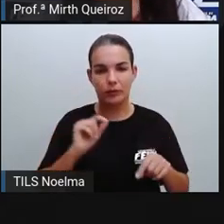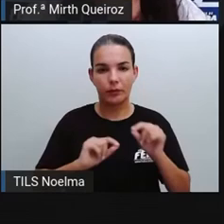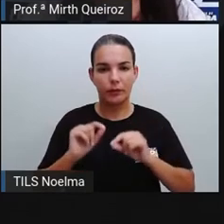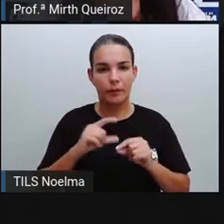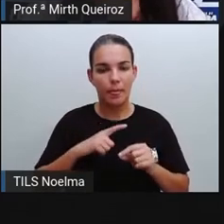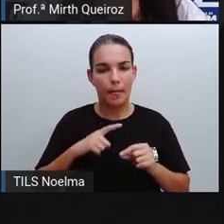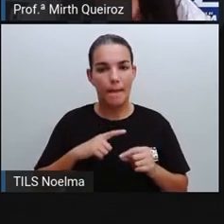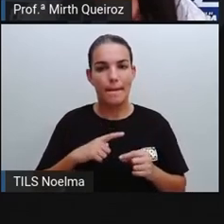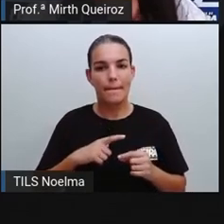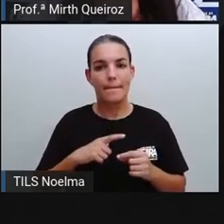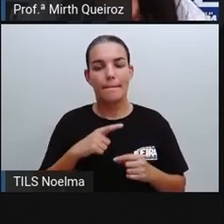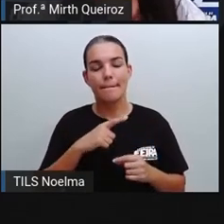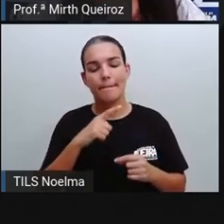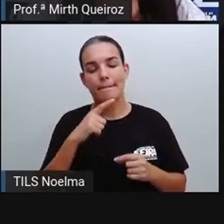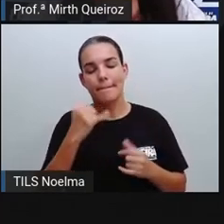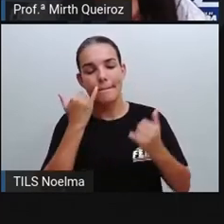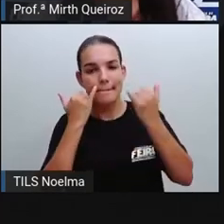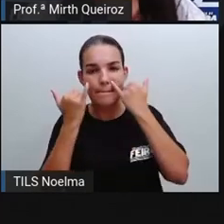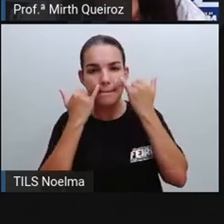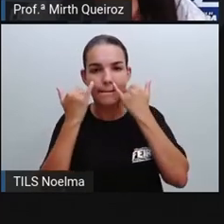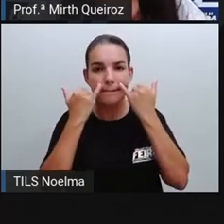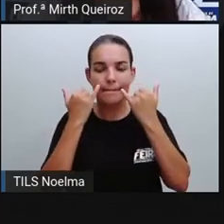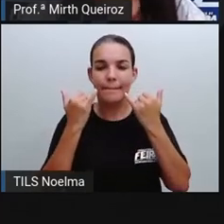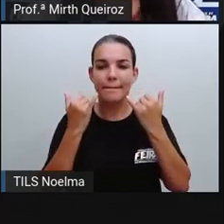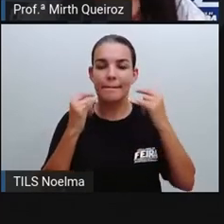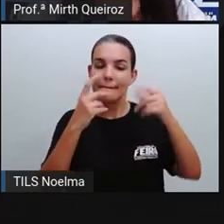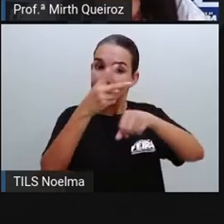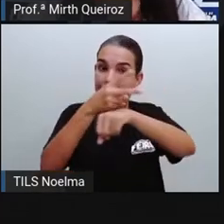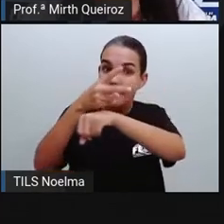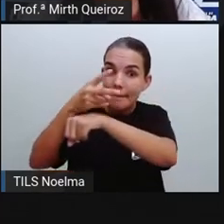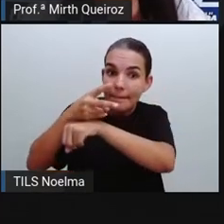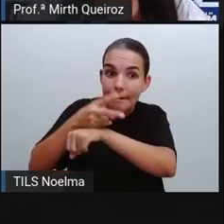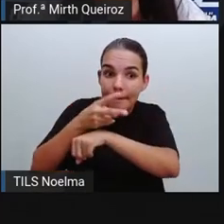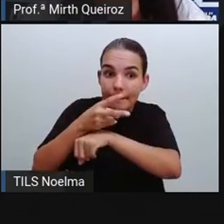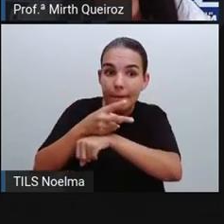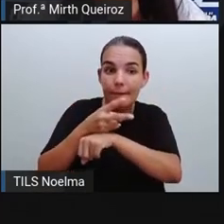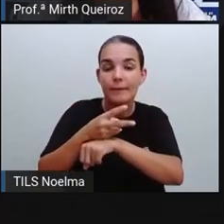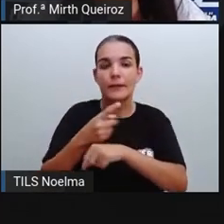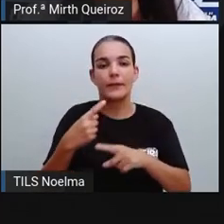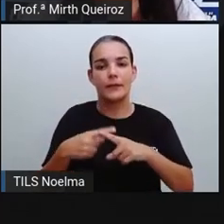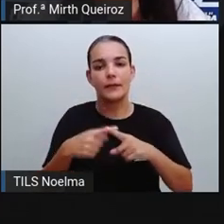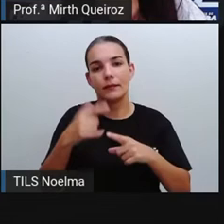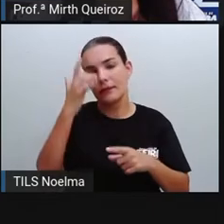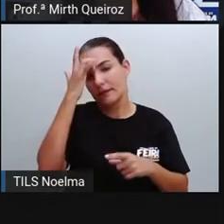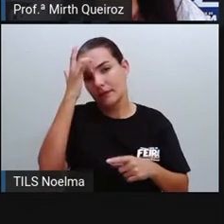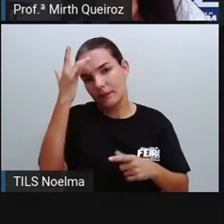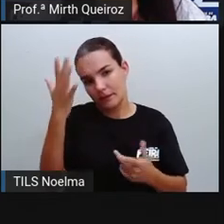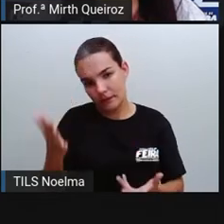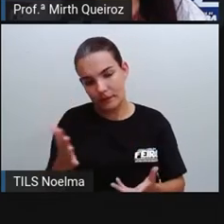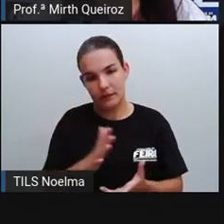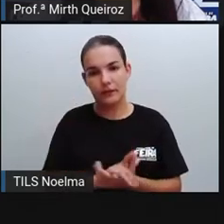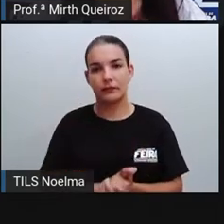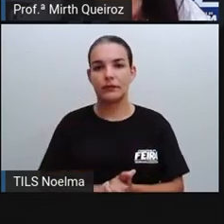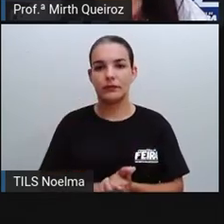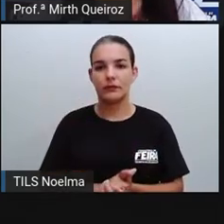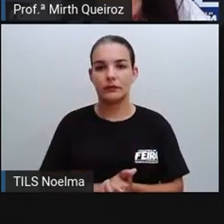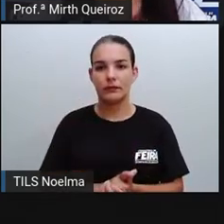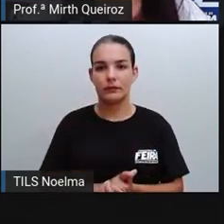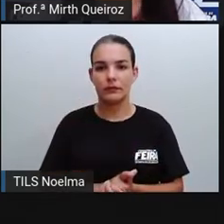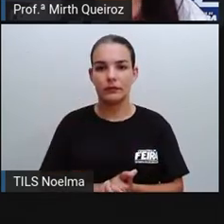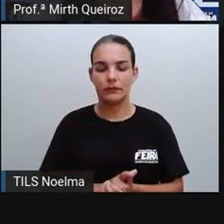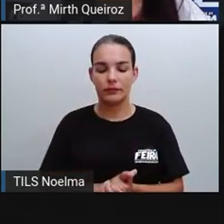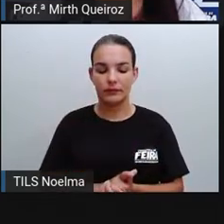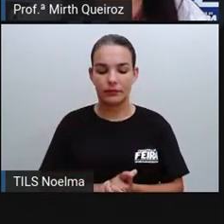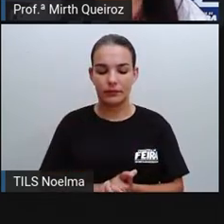o outro, se trata de um infográfico animado, né? Onde a gente utiliza aí esse tipo de informação, ele é transmitido a partir